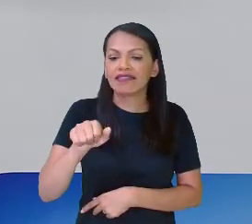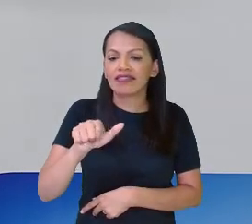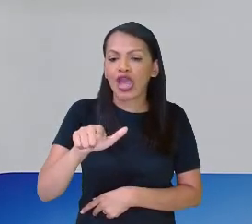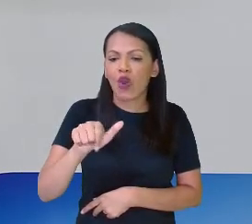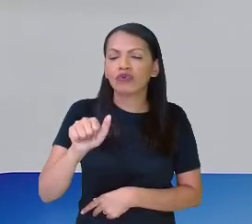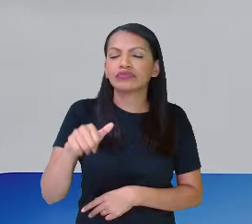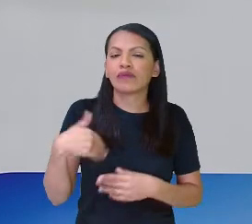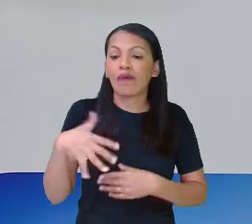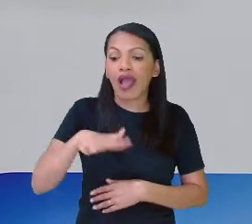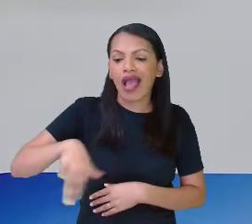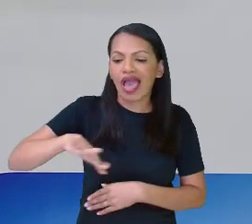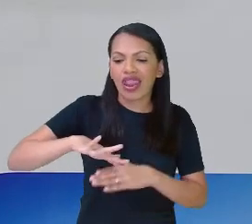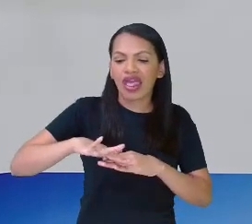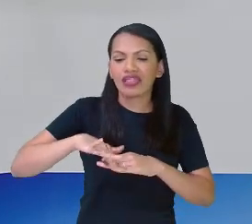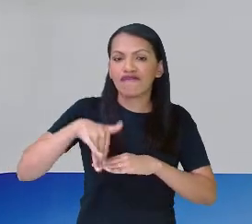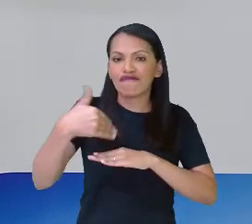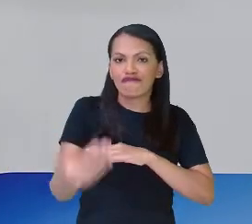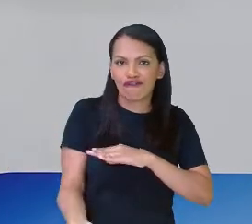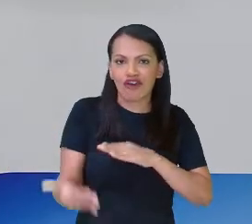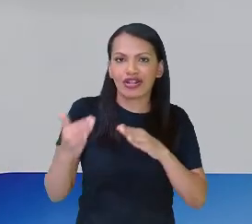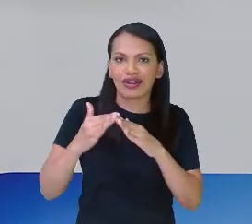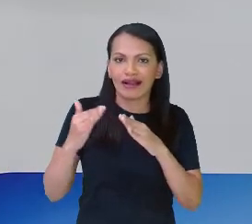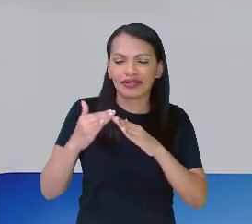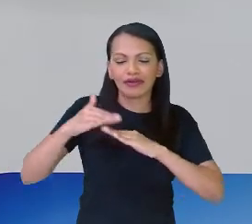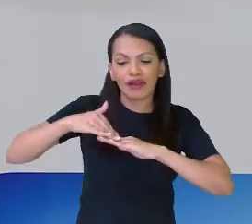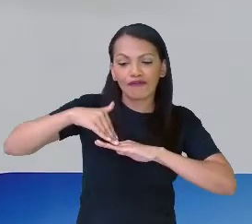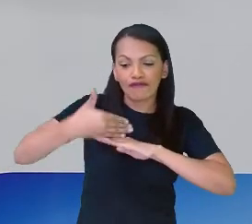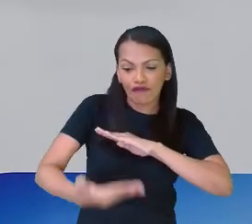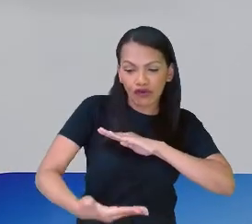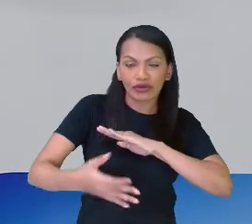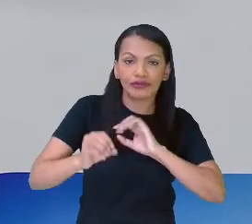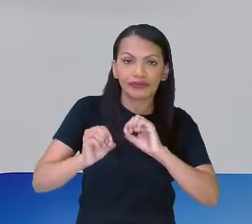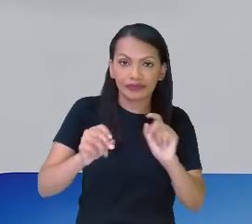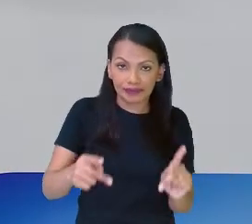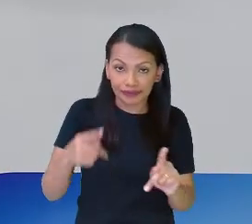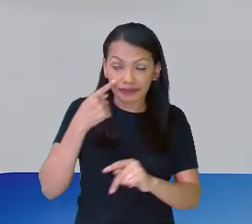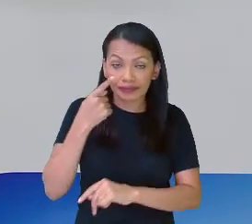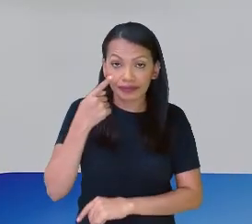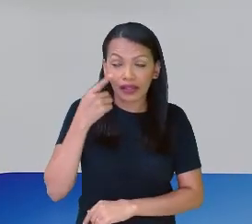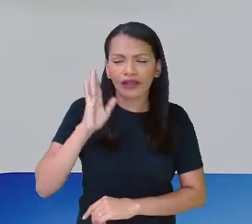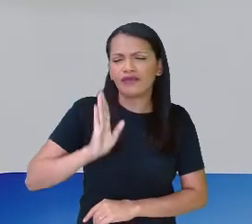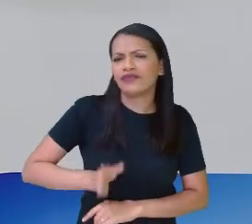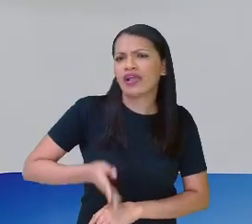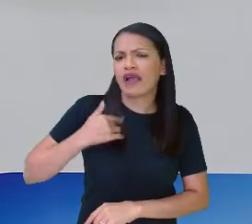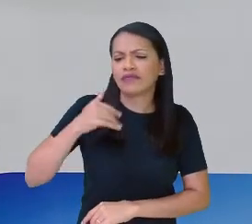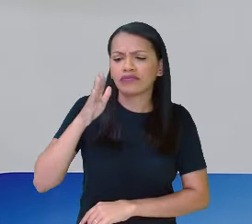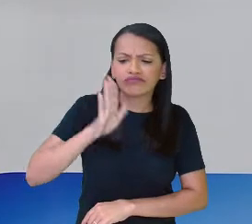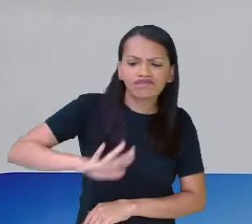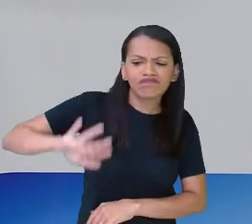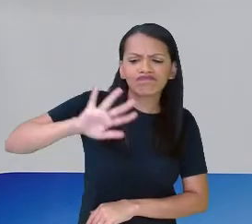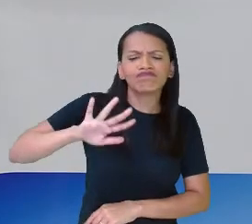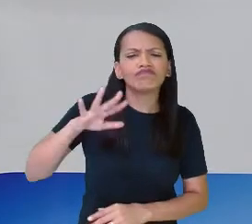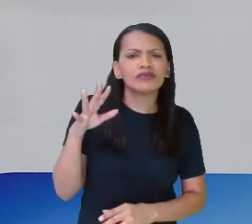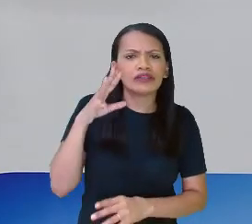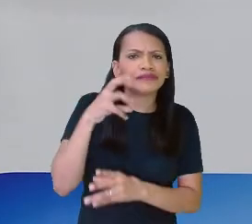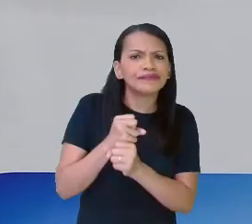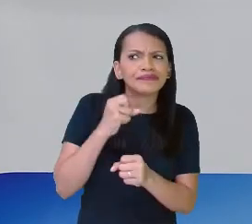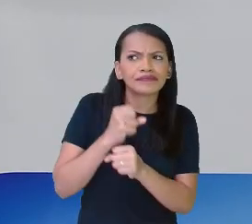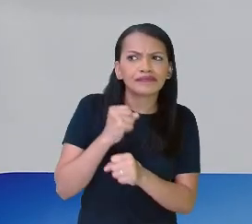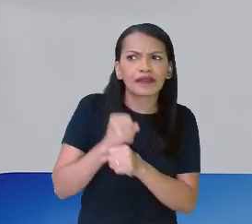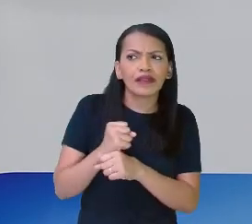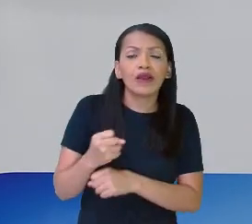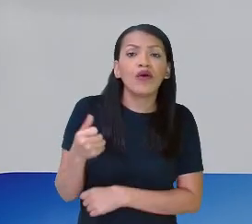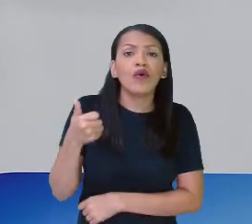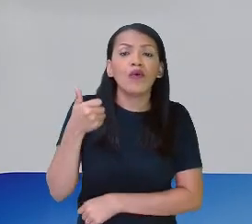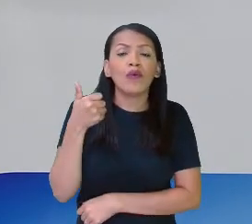esse, cada quadradinho deste, já que nós estamos trabalhando com área, é 1 metro